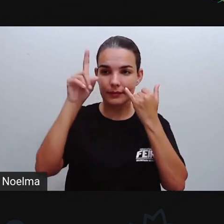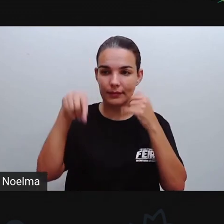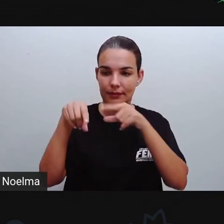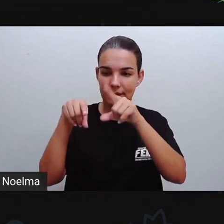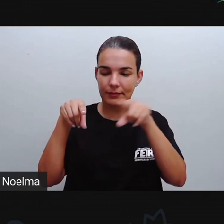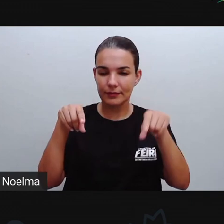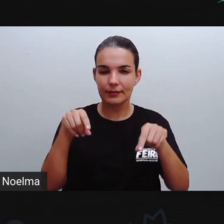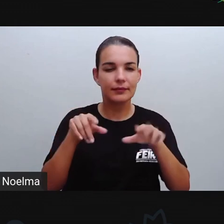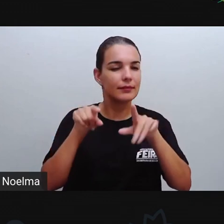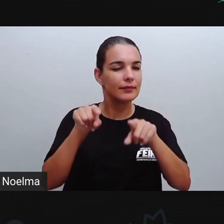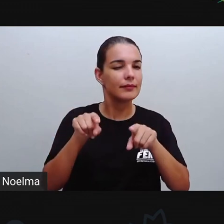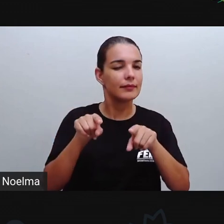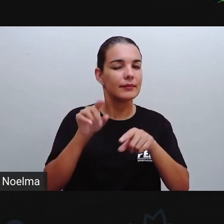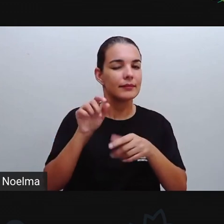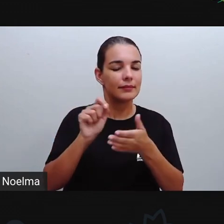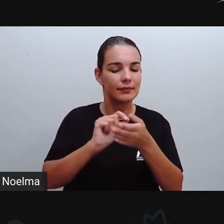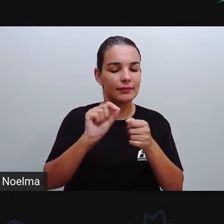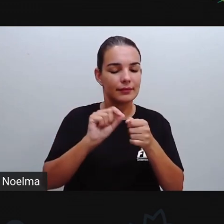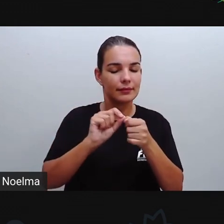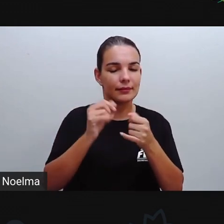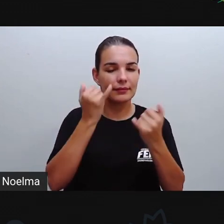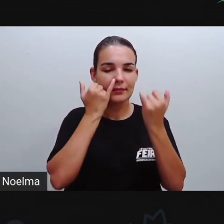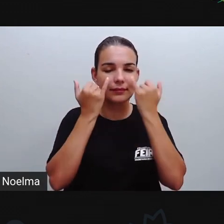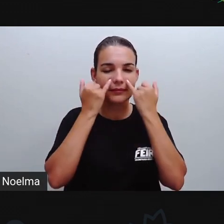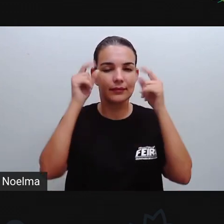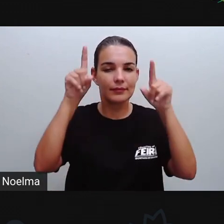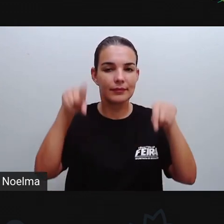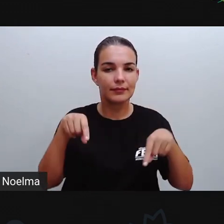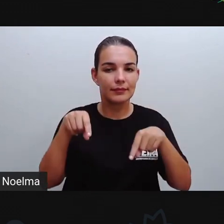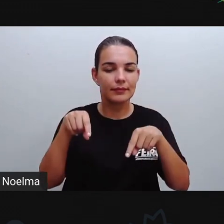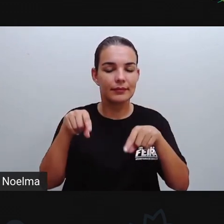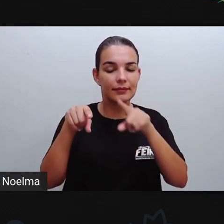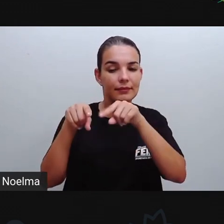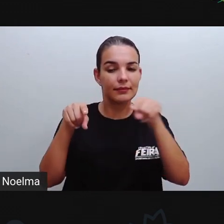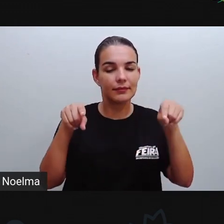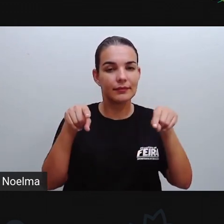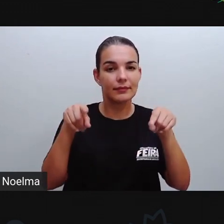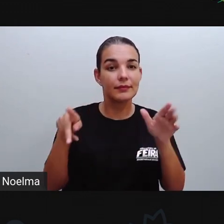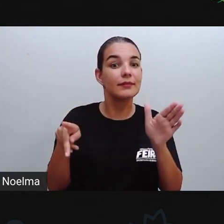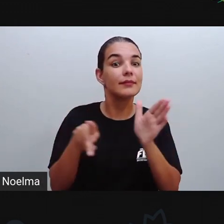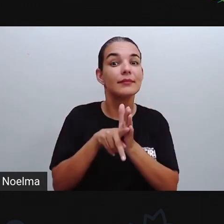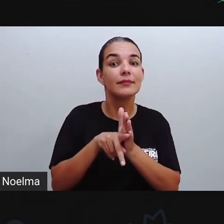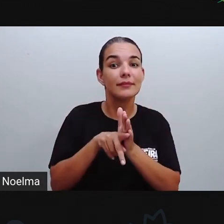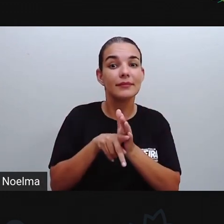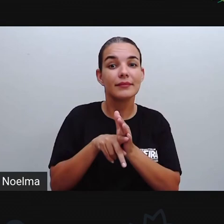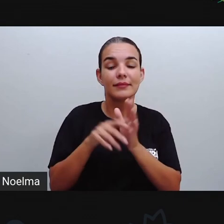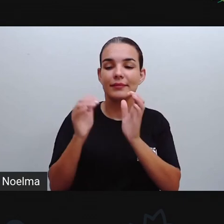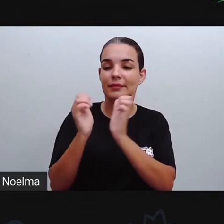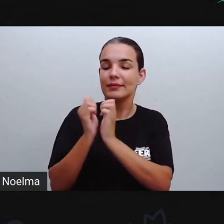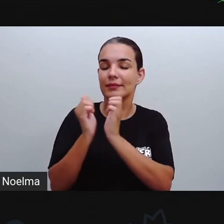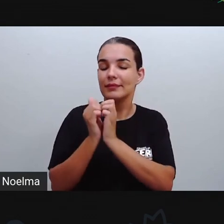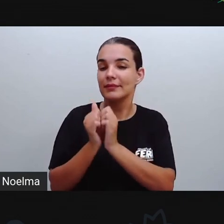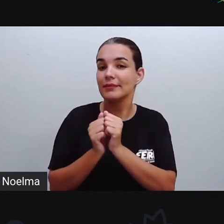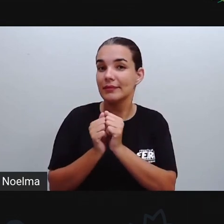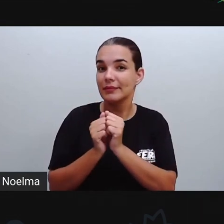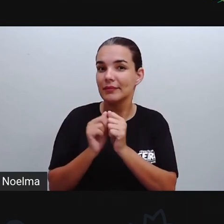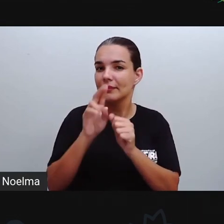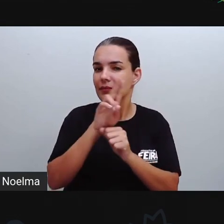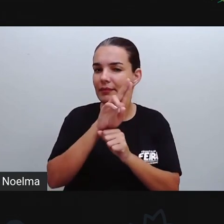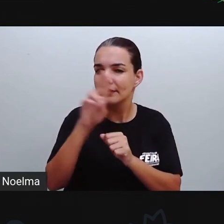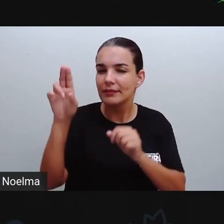vocês construírem um infográfico sobre o gênero textual infográfico, colocando lá o nome